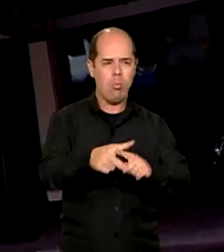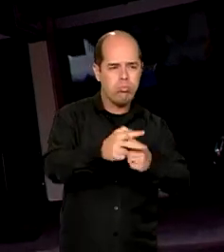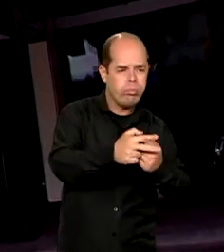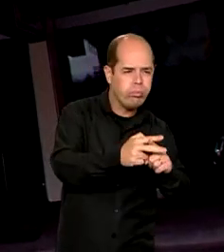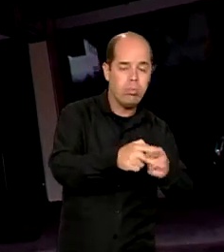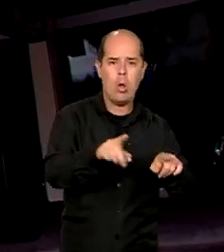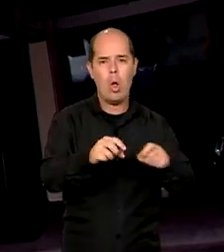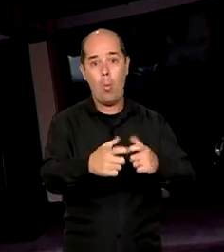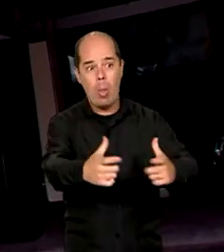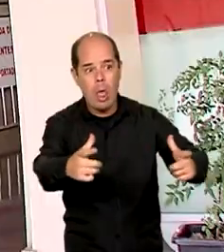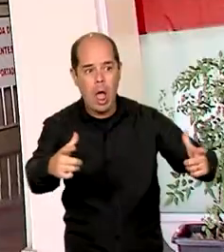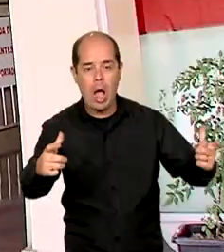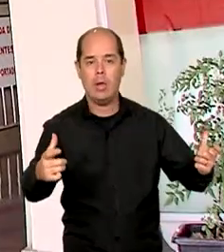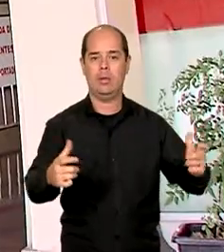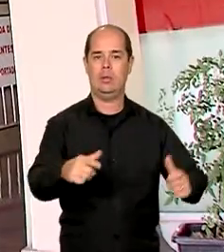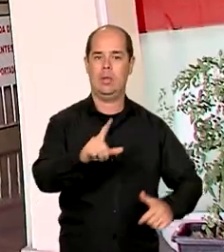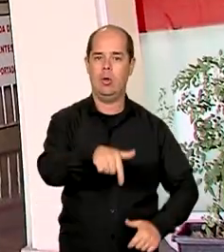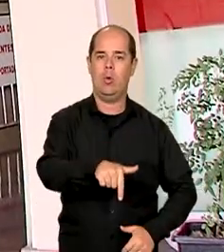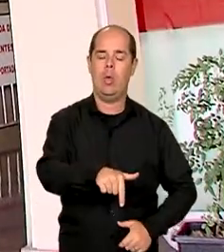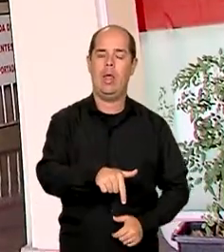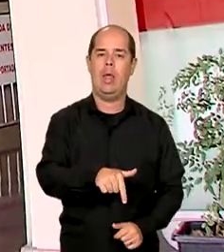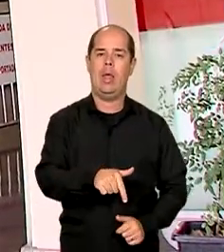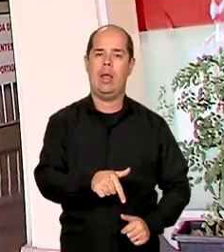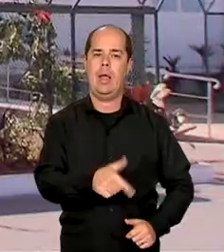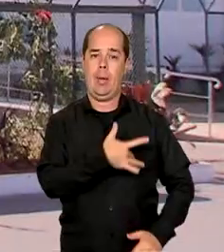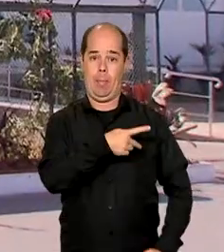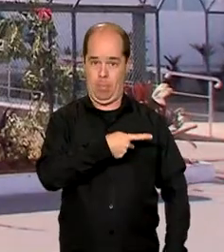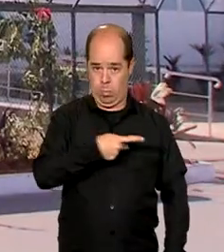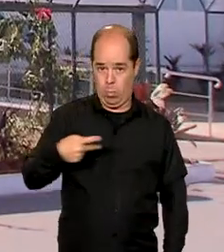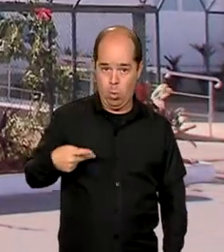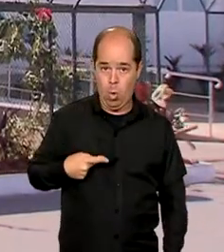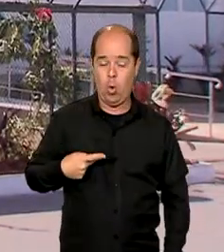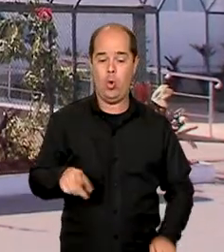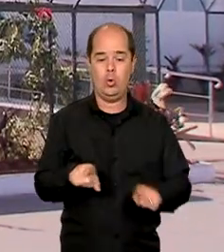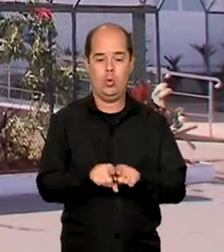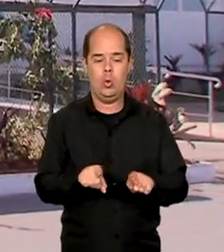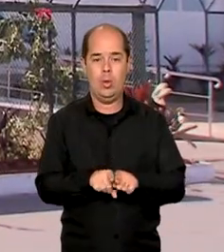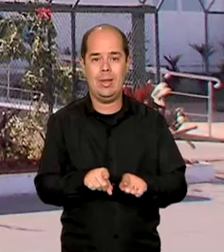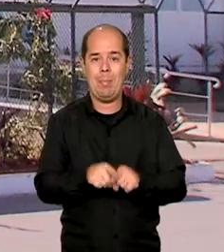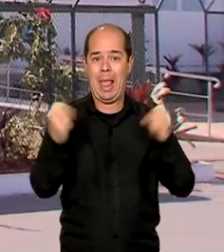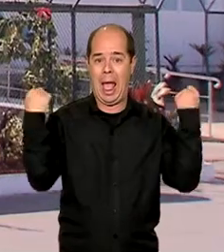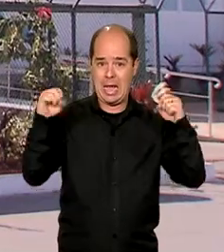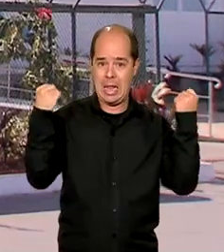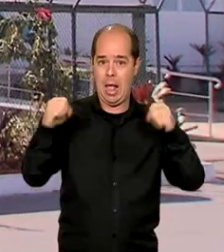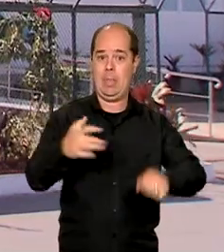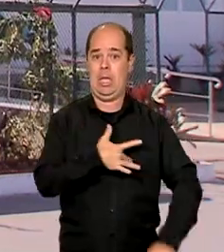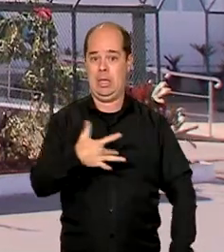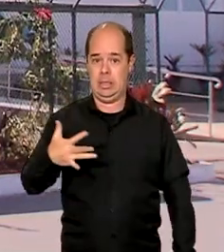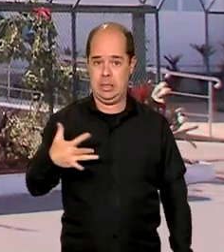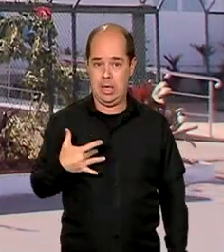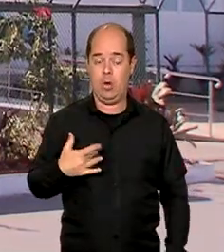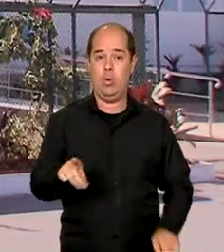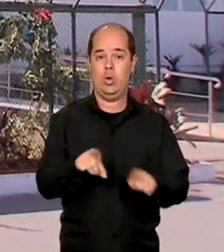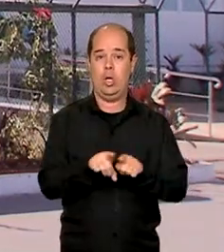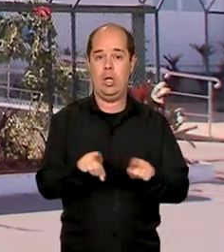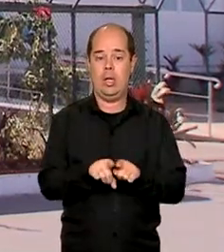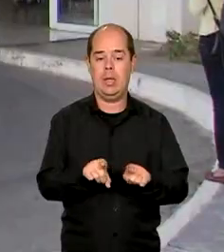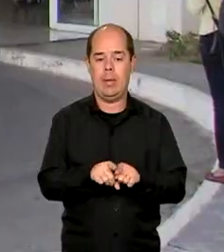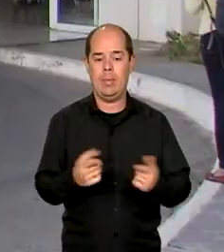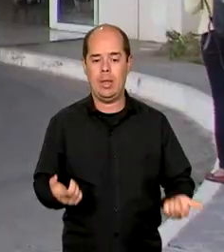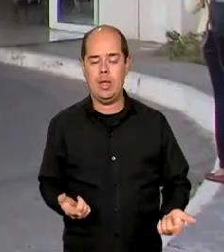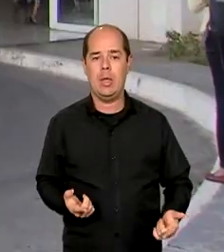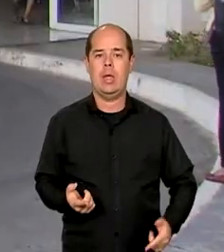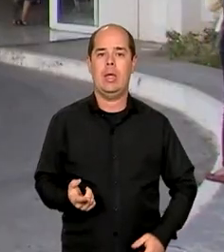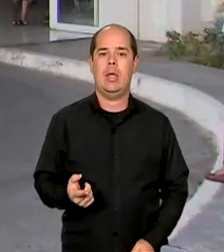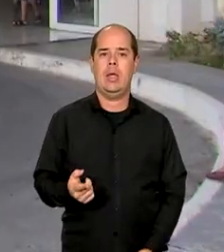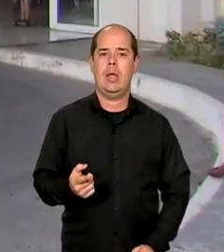básicas de saúde, em academias de saúde, na construção e ampliação de unidades de pronto atendimento,